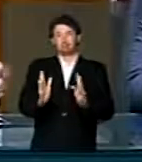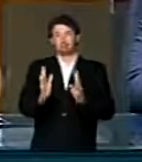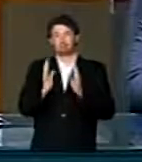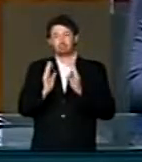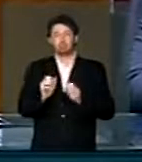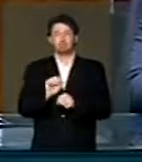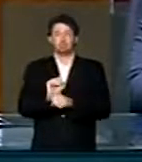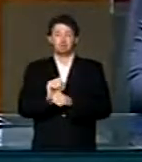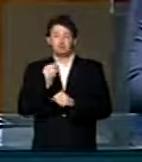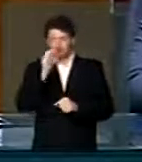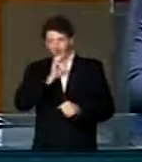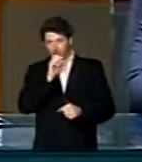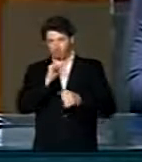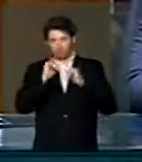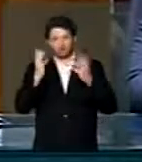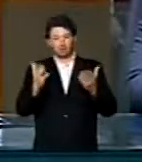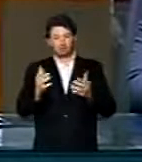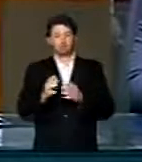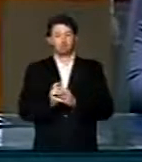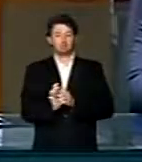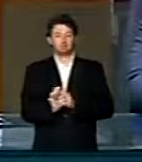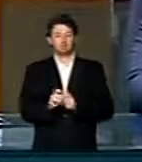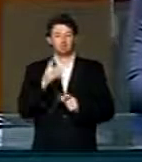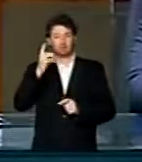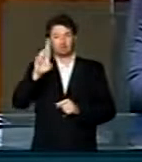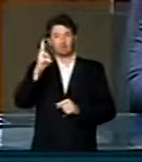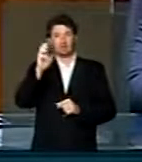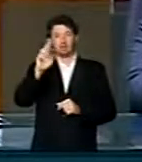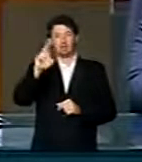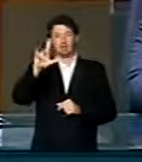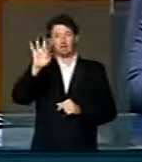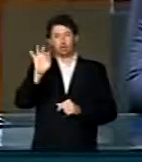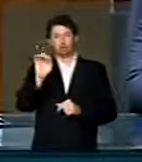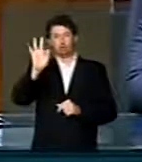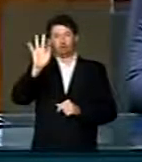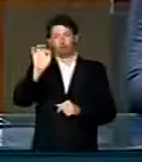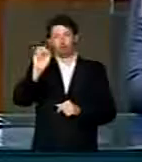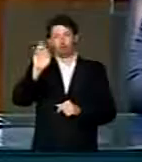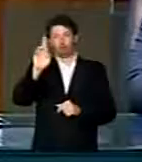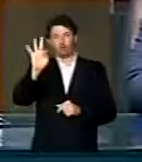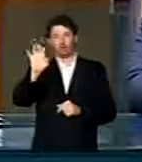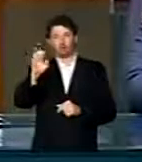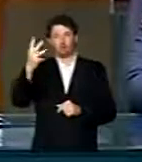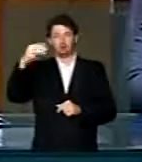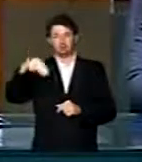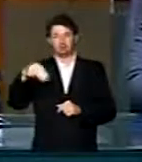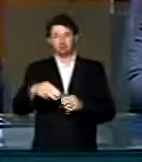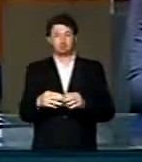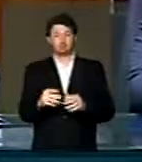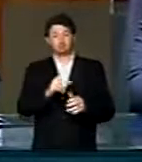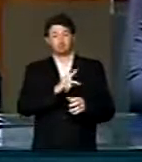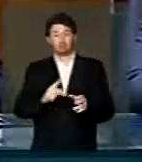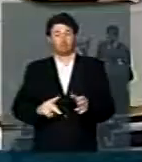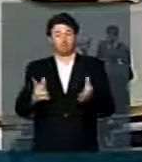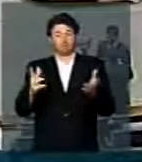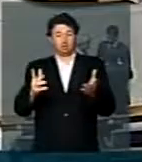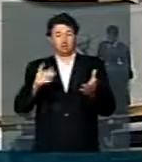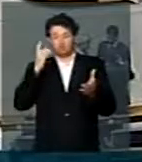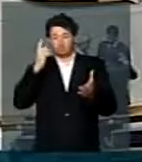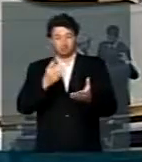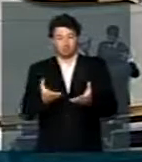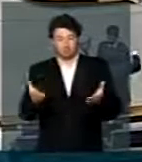Esperando para fazer a breve comunicação, passa a palavra ao novo deputado Heráclito Forte por três minutos. Senhor presidente, senhoras e senhores deputados,